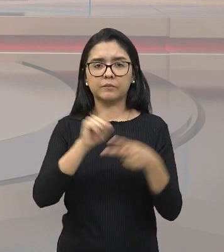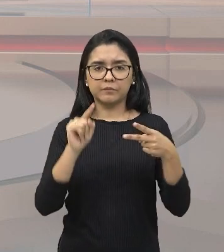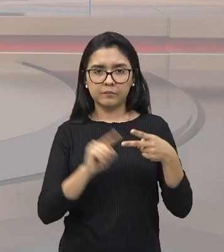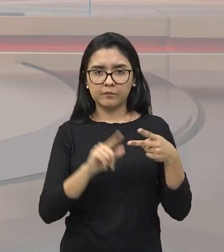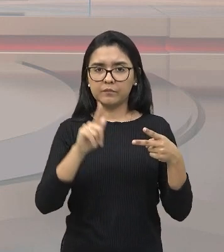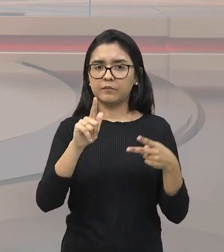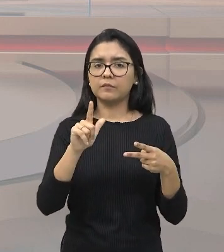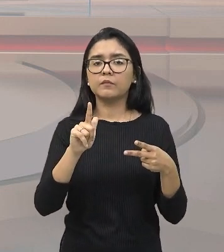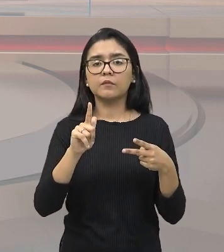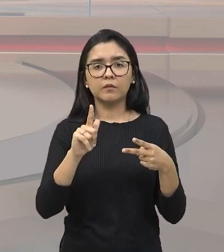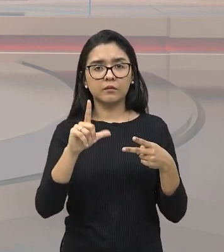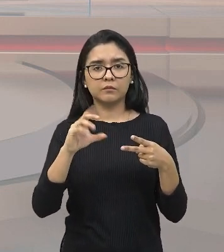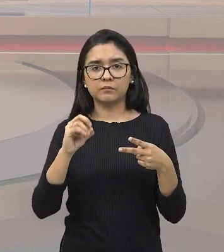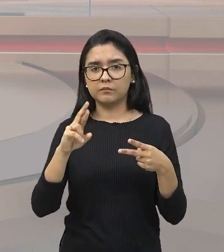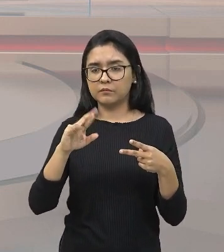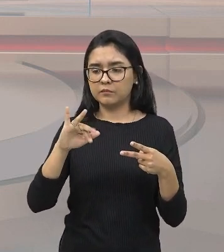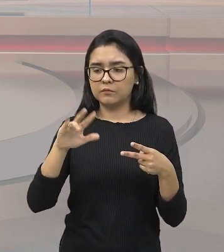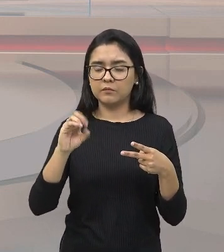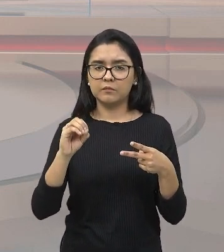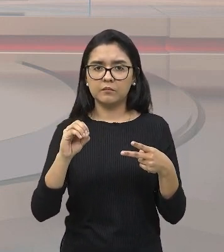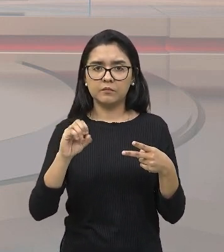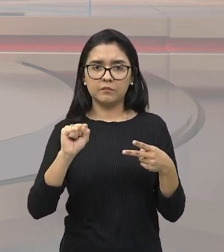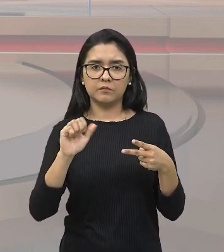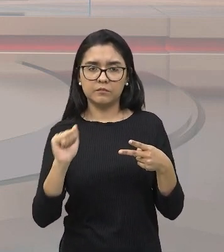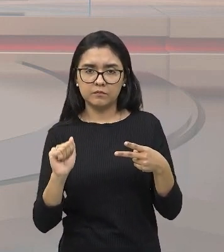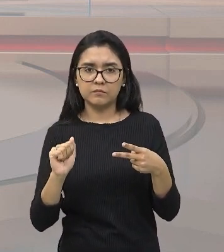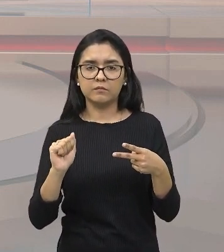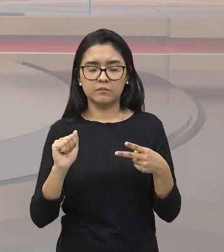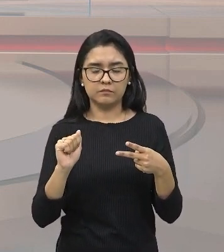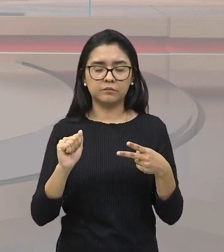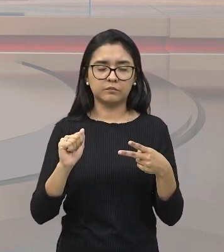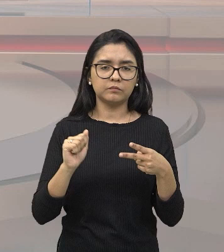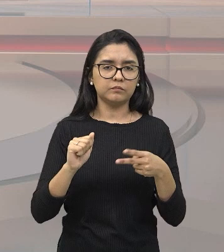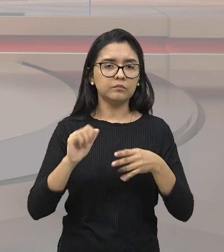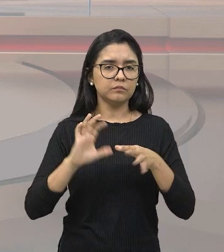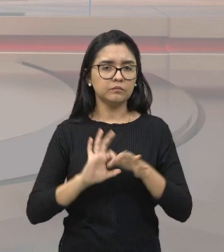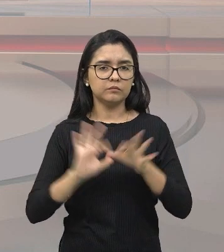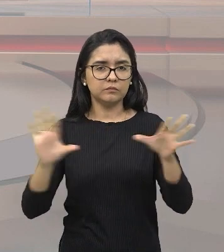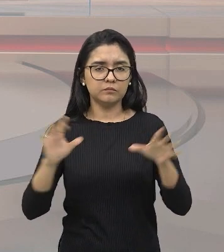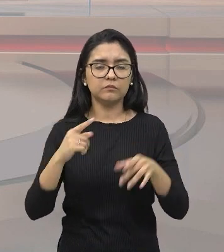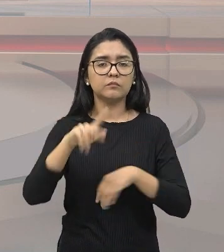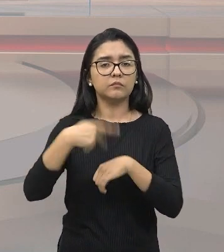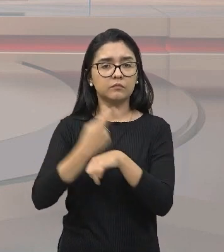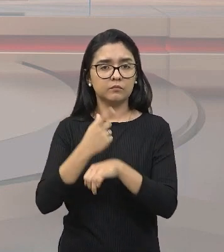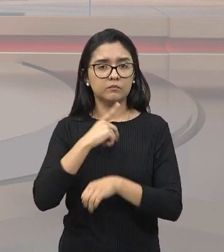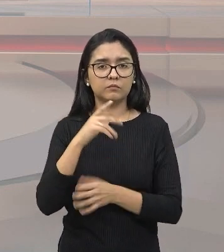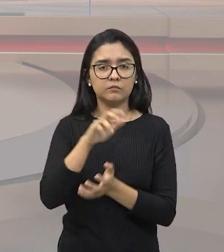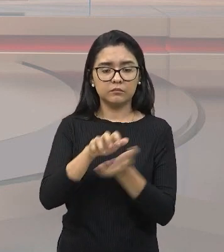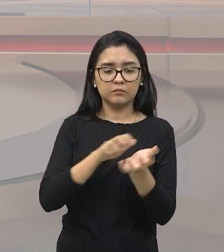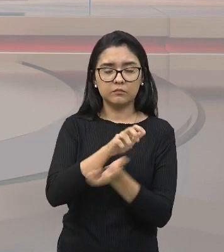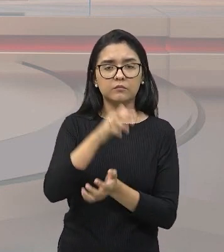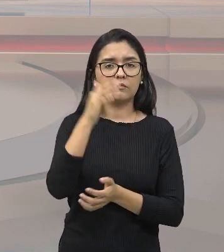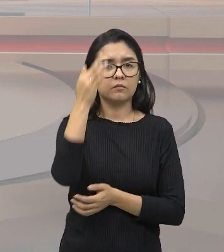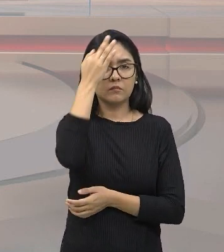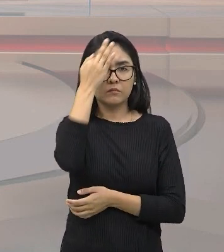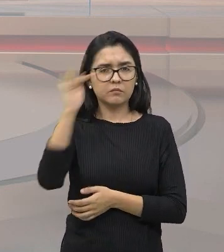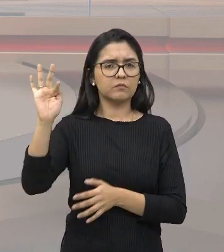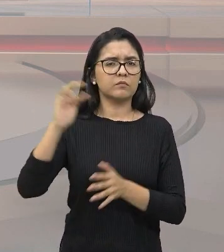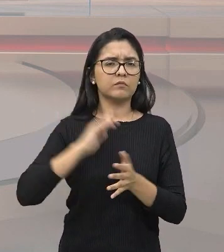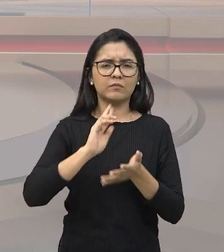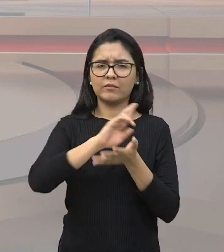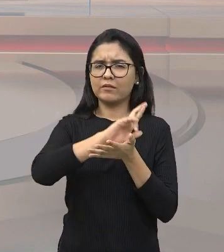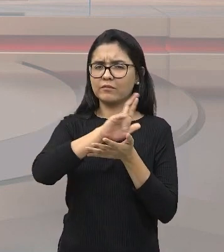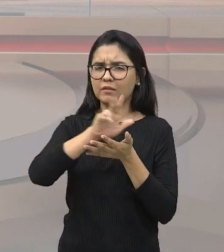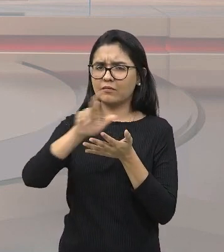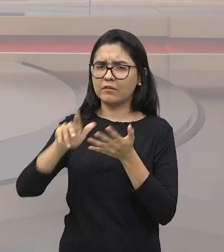Estados Unidos, quando se torna livre da Inglaterra e depois vamos ter a Revolução Francesa, e por aí, uma sequência de outros